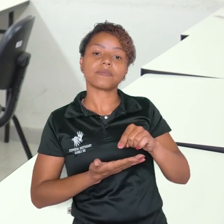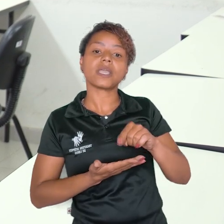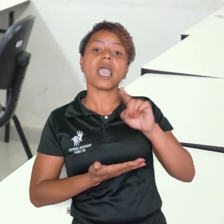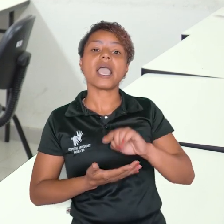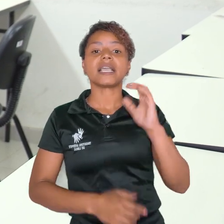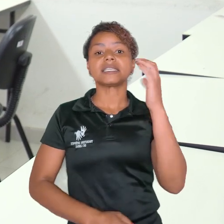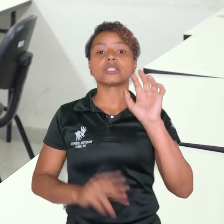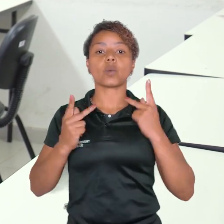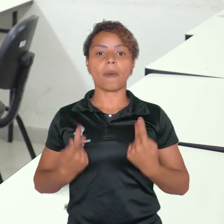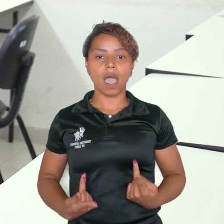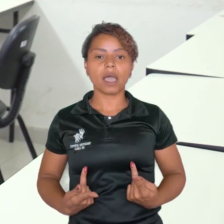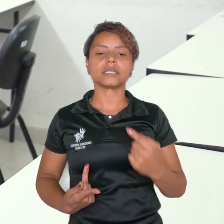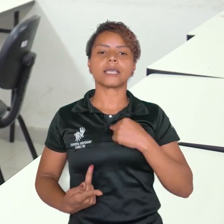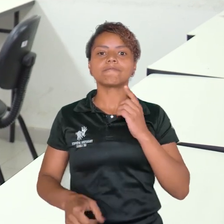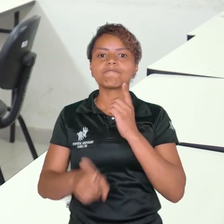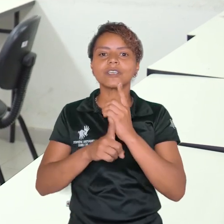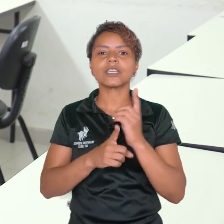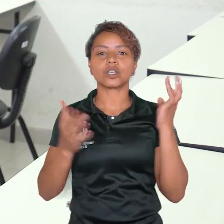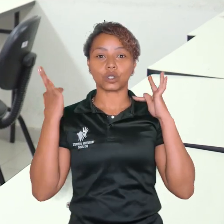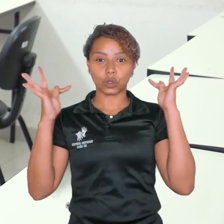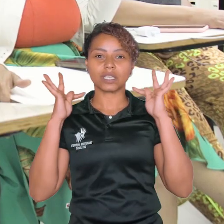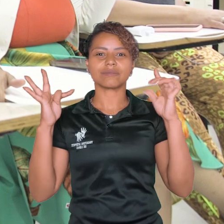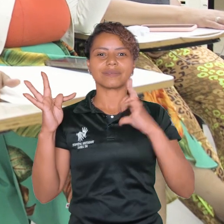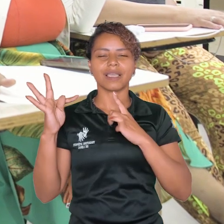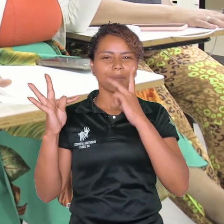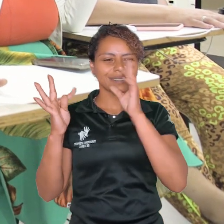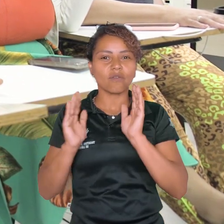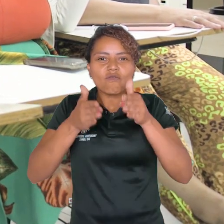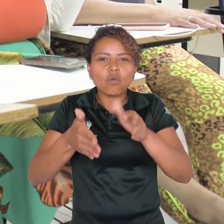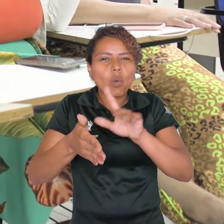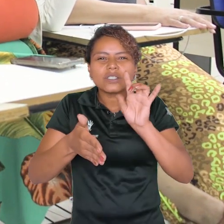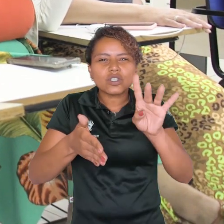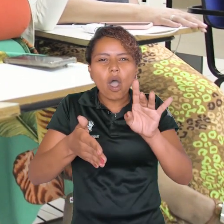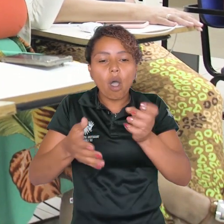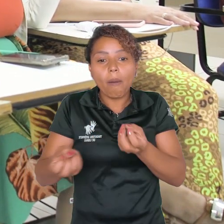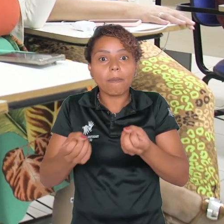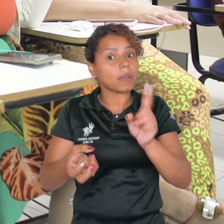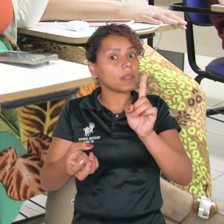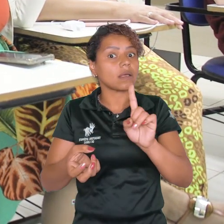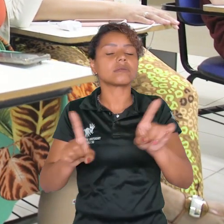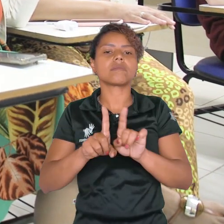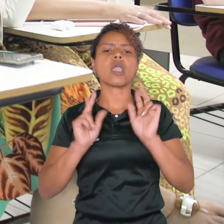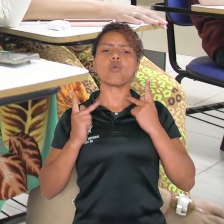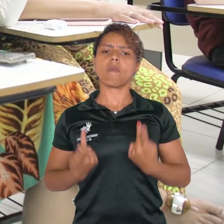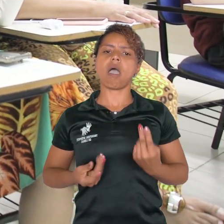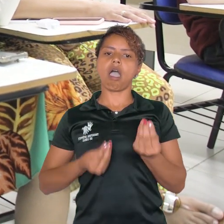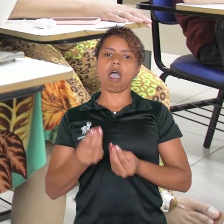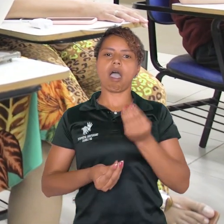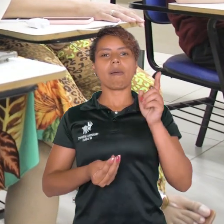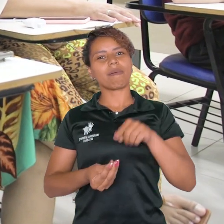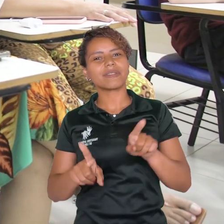turismo, que você vai ter, agora, uma pegada, não do mercado, mas você pensar no lado humano, através do turismo de base